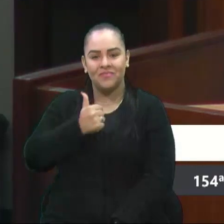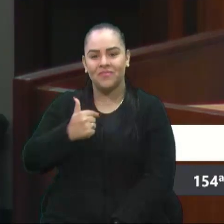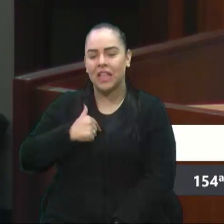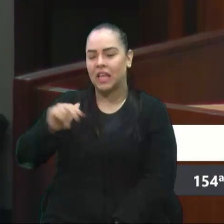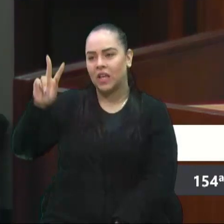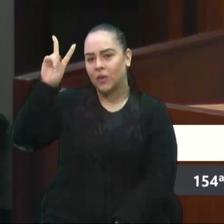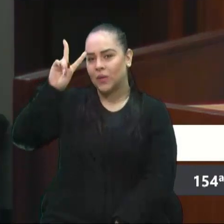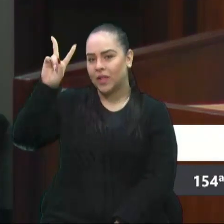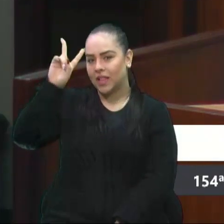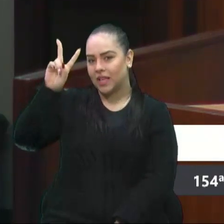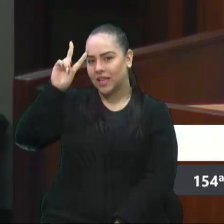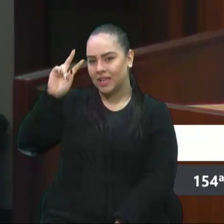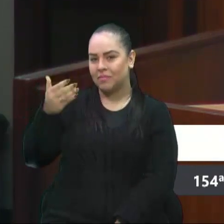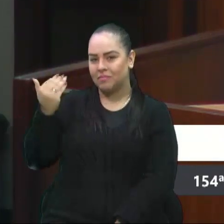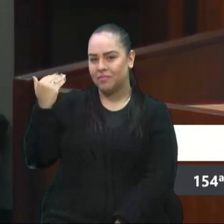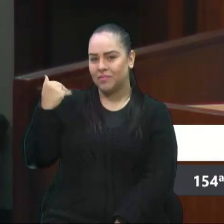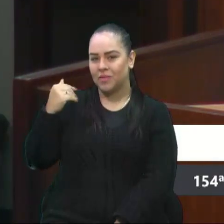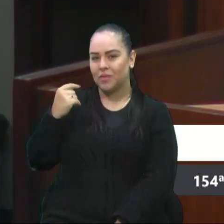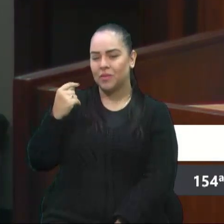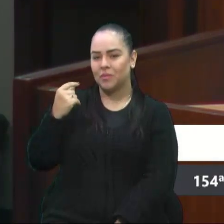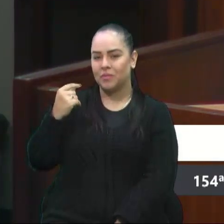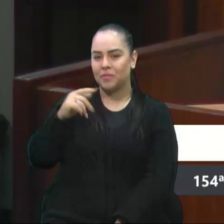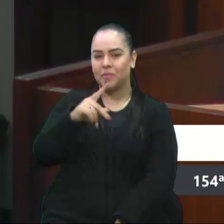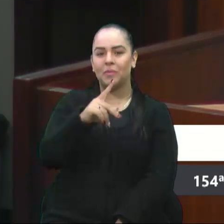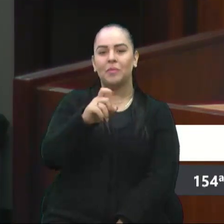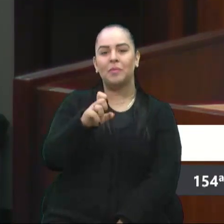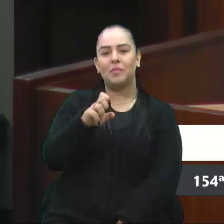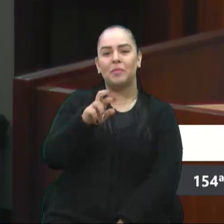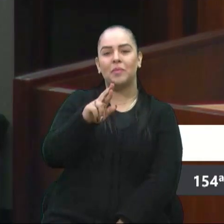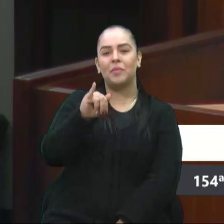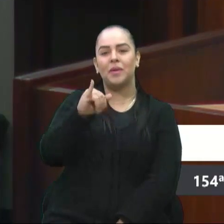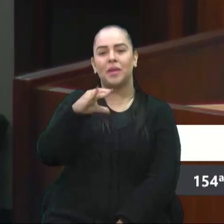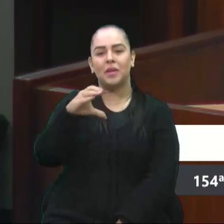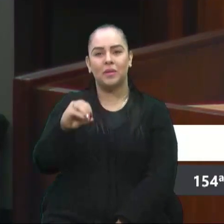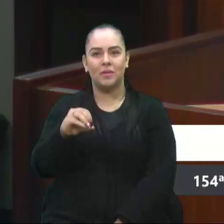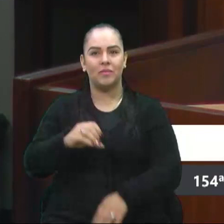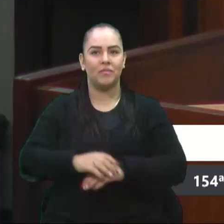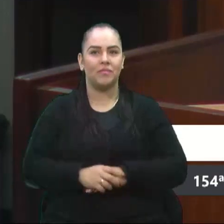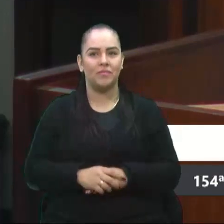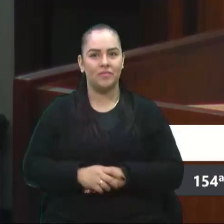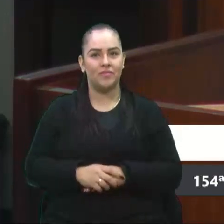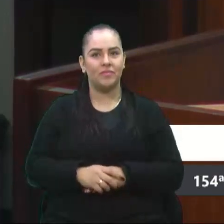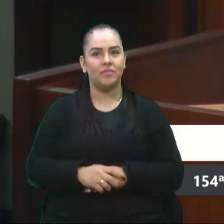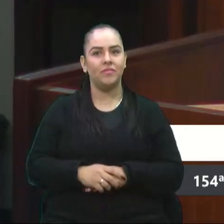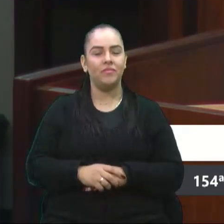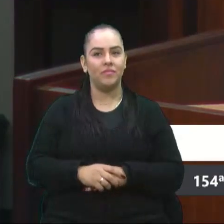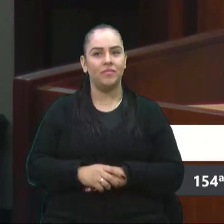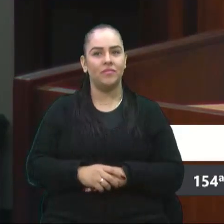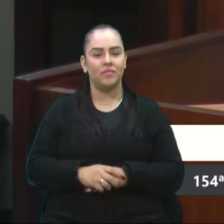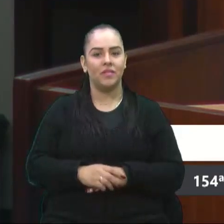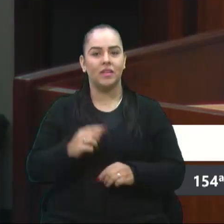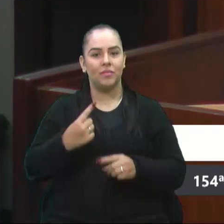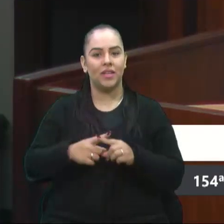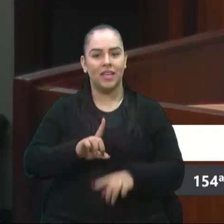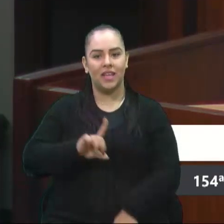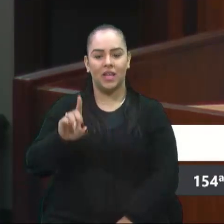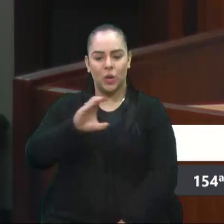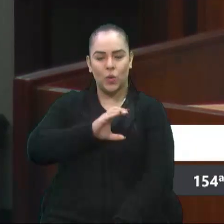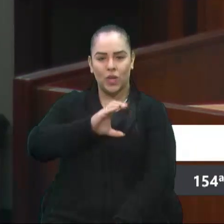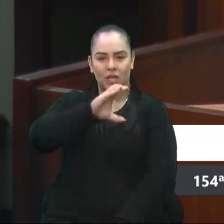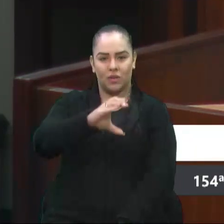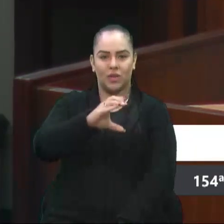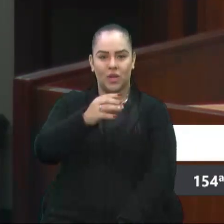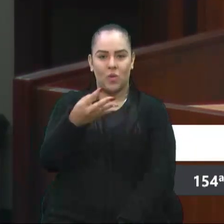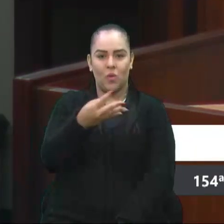do Périco, enquanto coordenador da Quarta Cré,